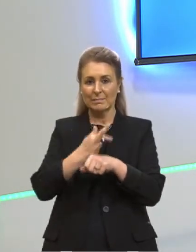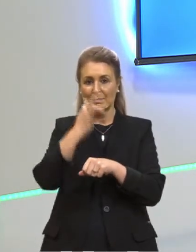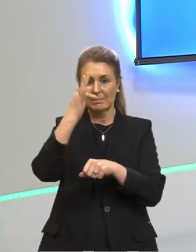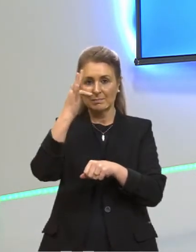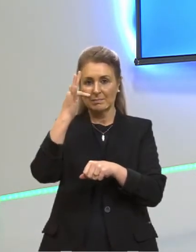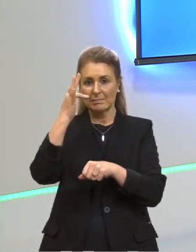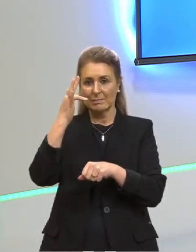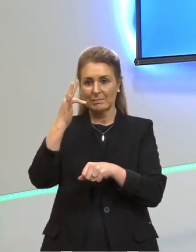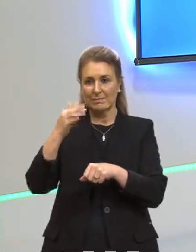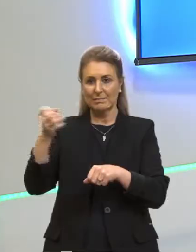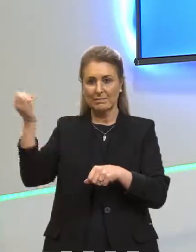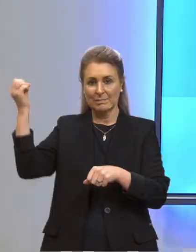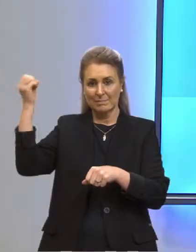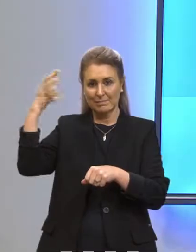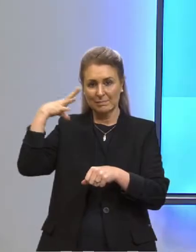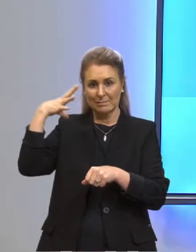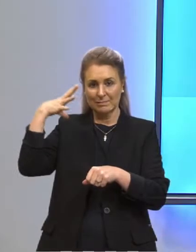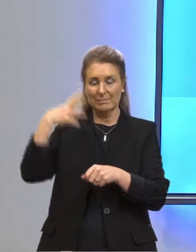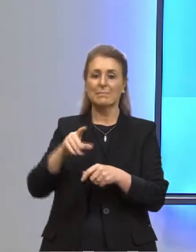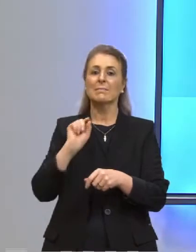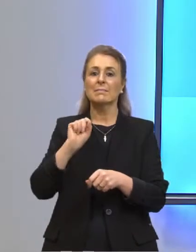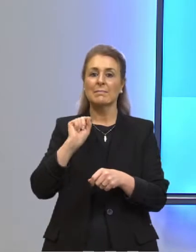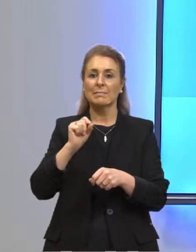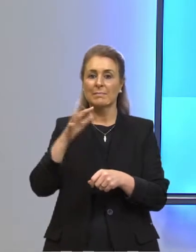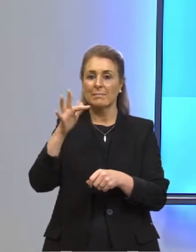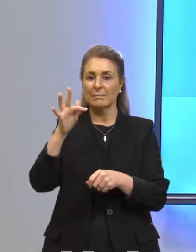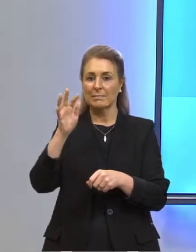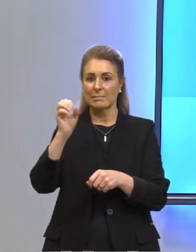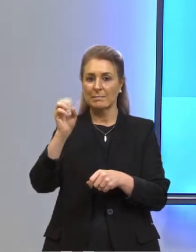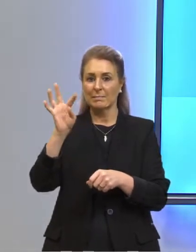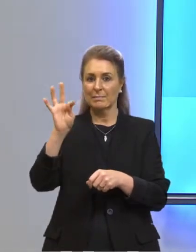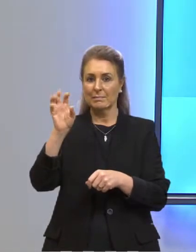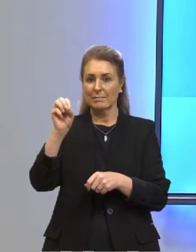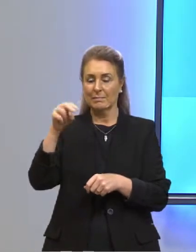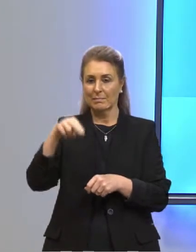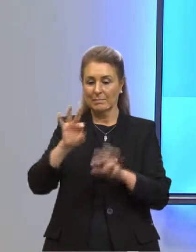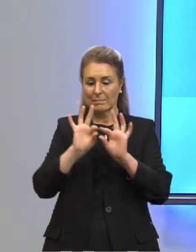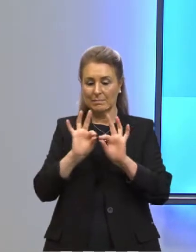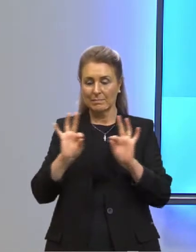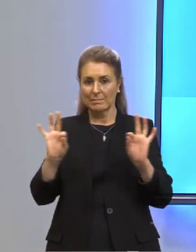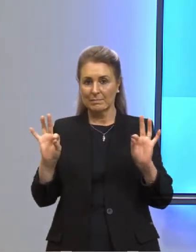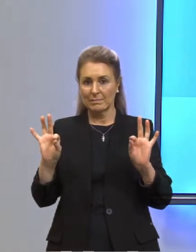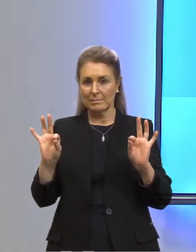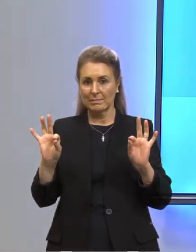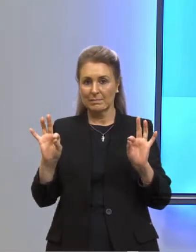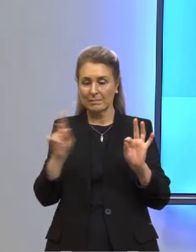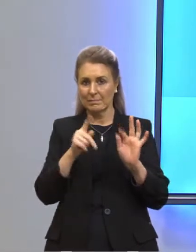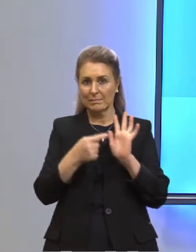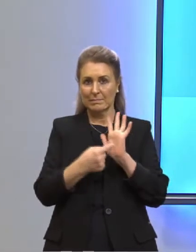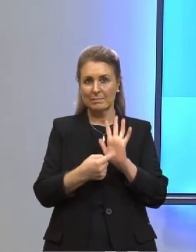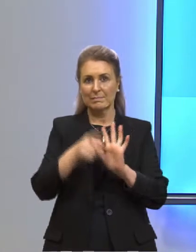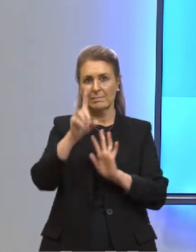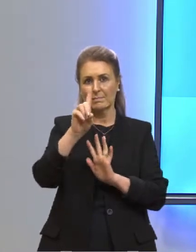a Física e o que é o fóton, certo? Na linha do tempo aqui, de